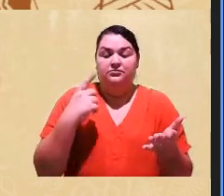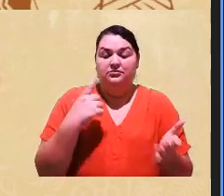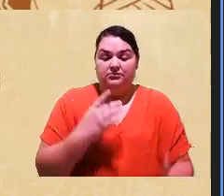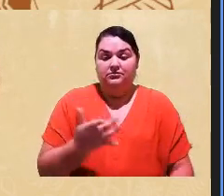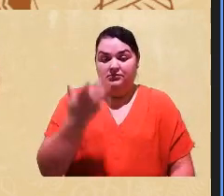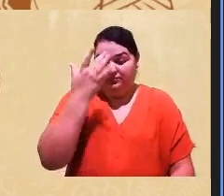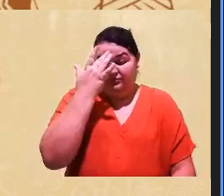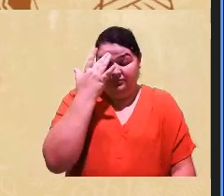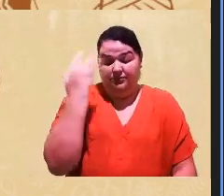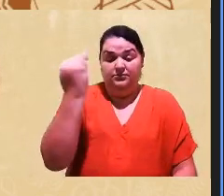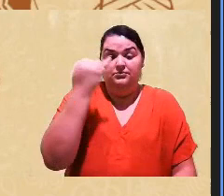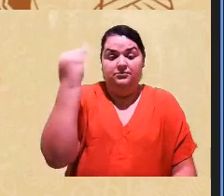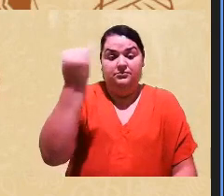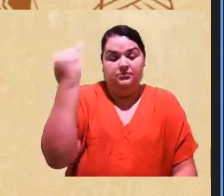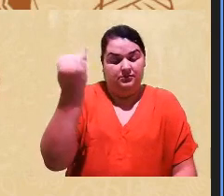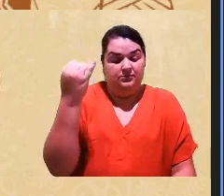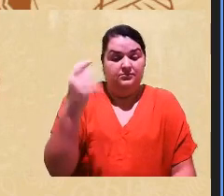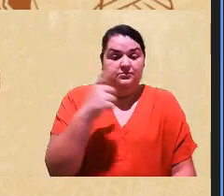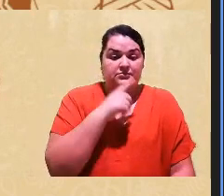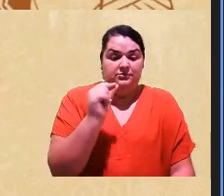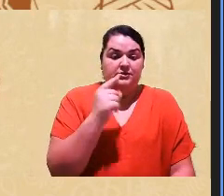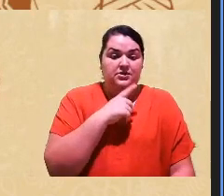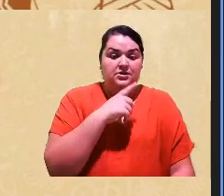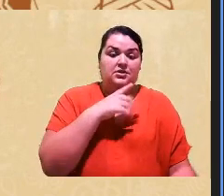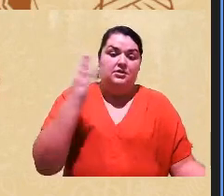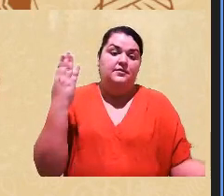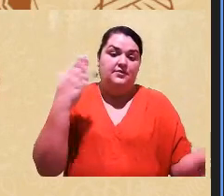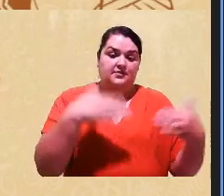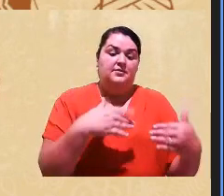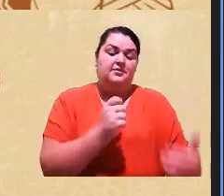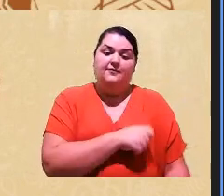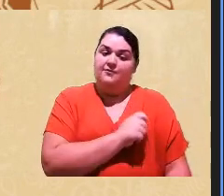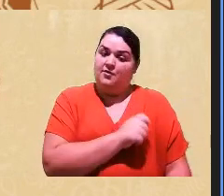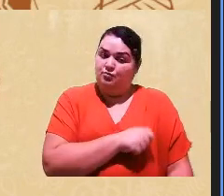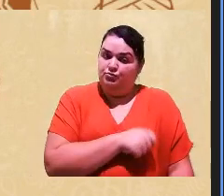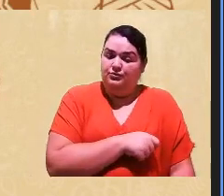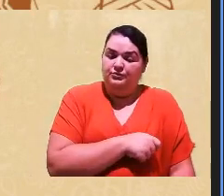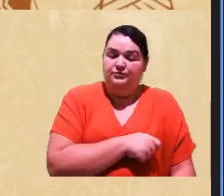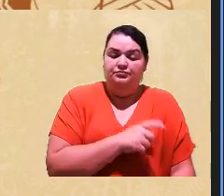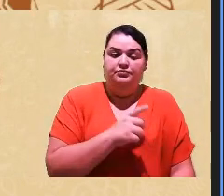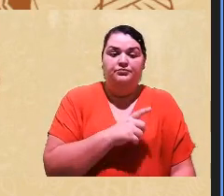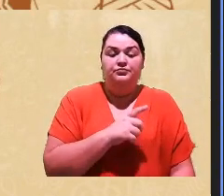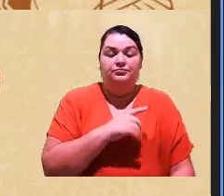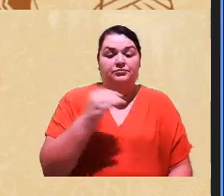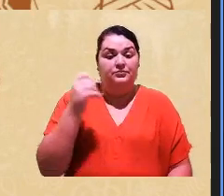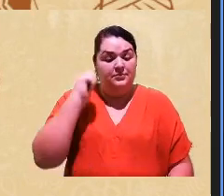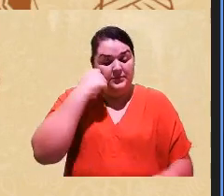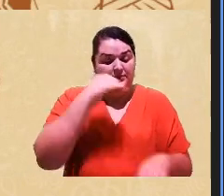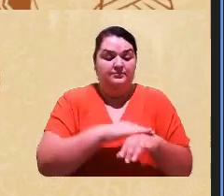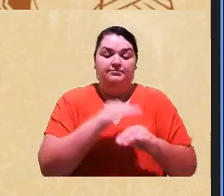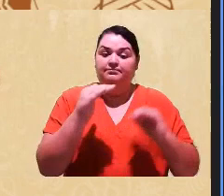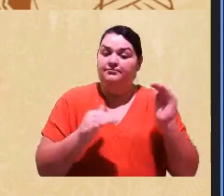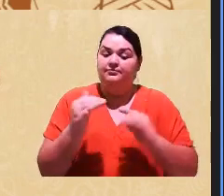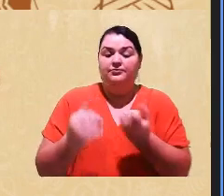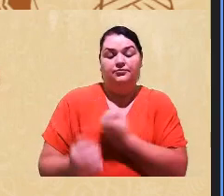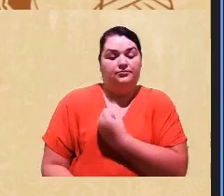efetivas no enfrentamento às fraudes nas cotas sociais, especialmente as presenciais.